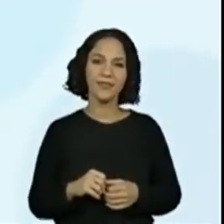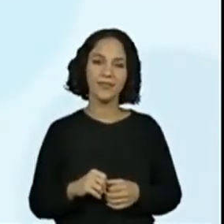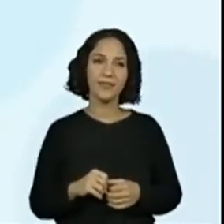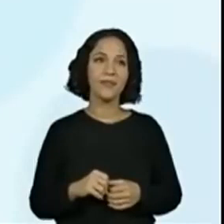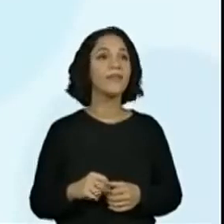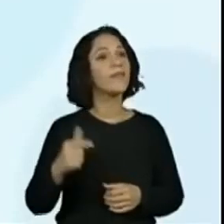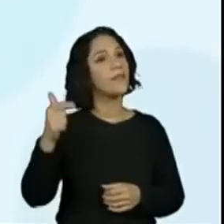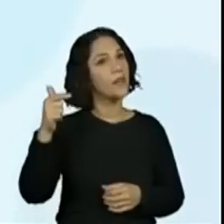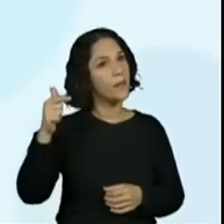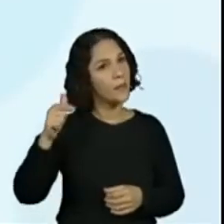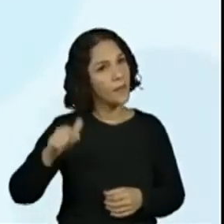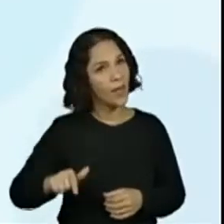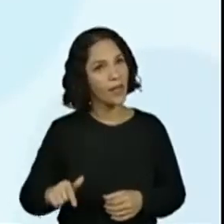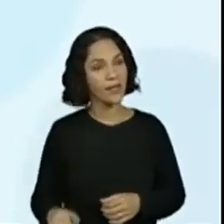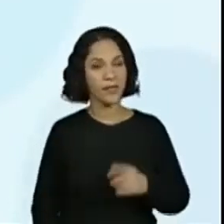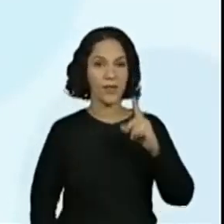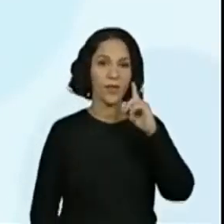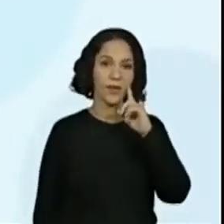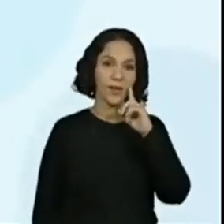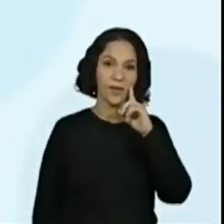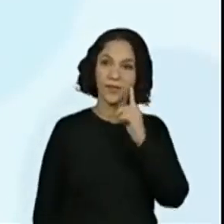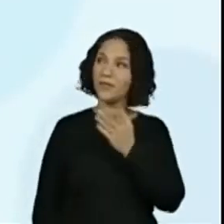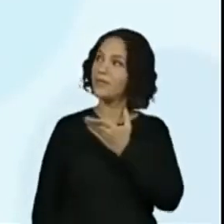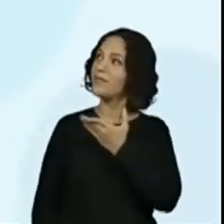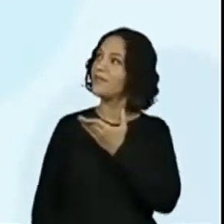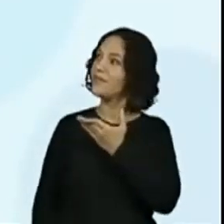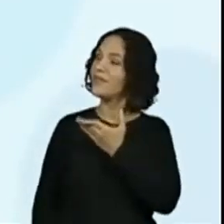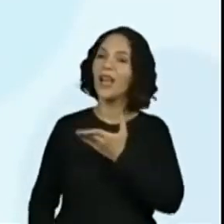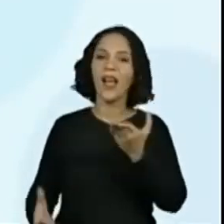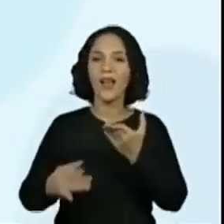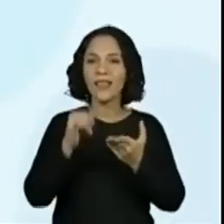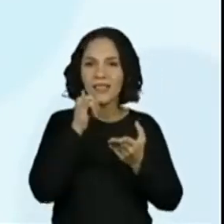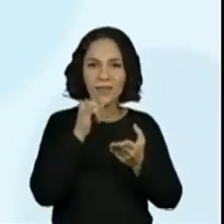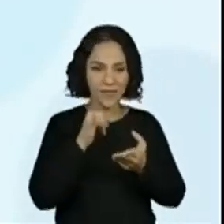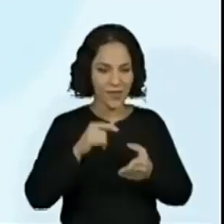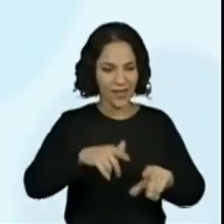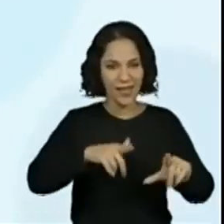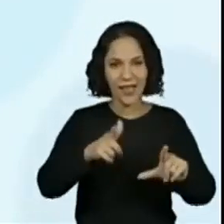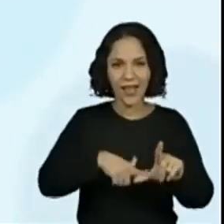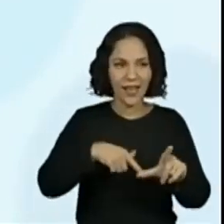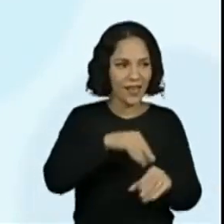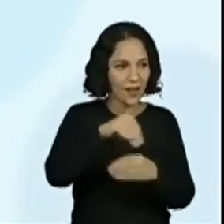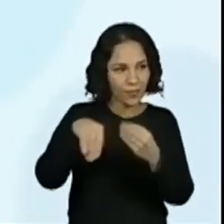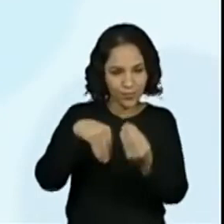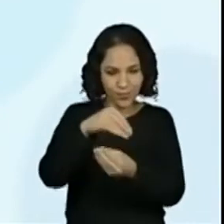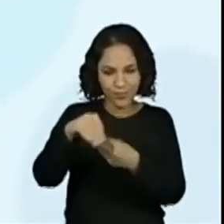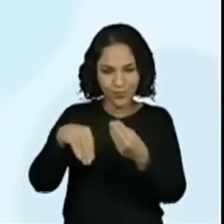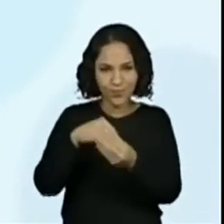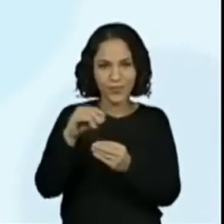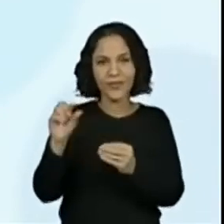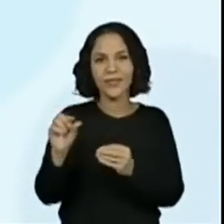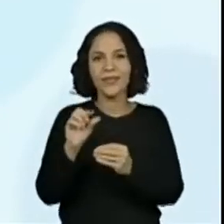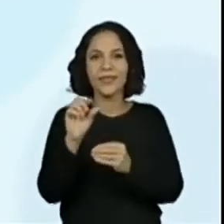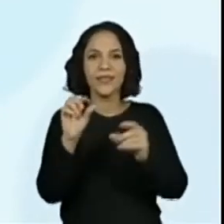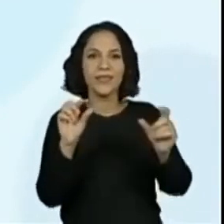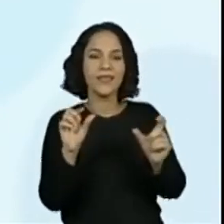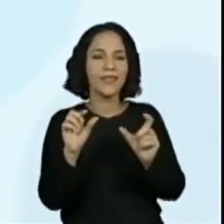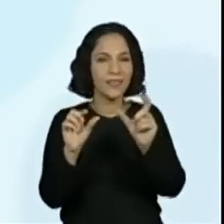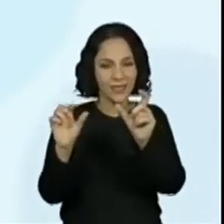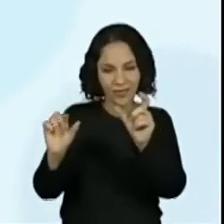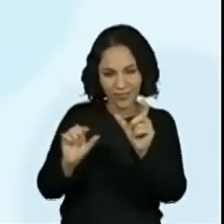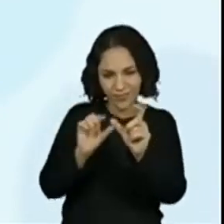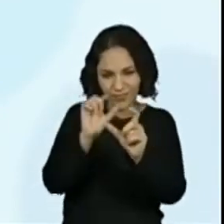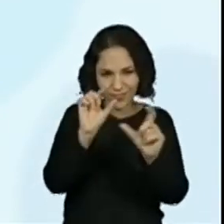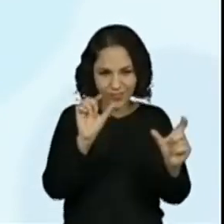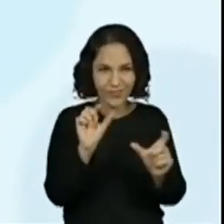Vamos pôr mais algumas letras. Sabe quando é aquele momento de brincadeira que a professora separa umas letras do alfabeto móvel? É o que a professora está fazendo aqui no centro de mídia.